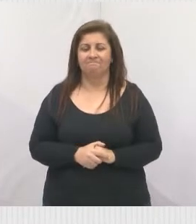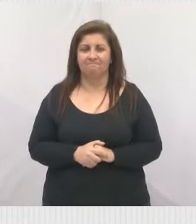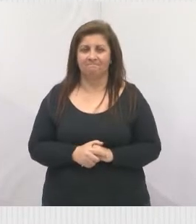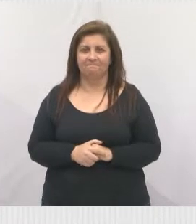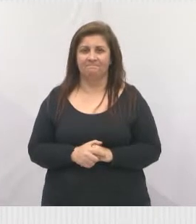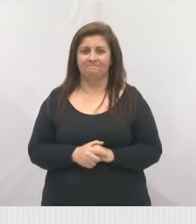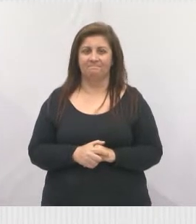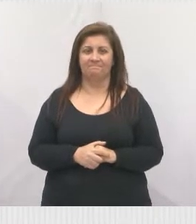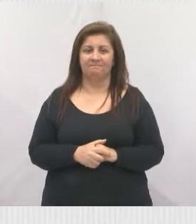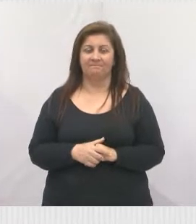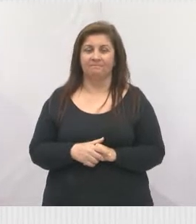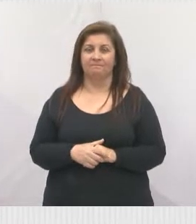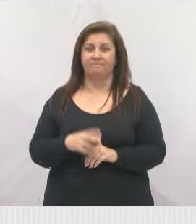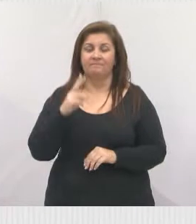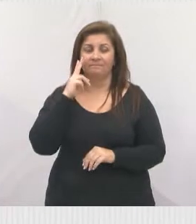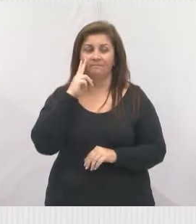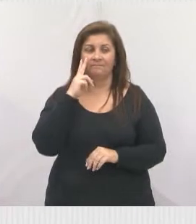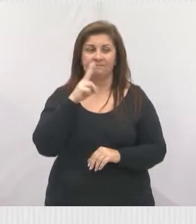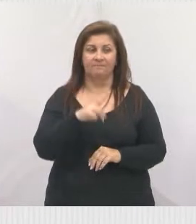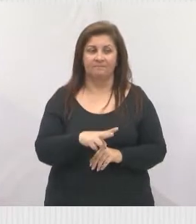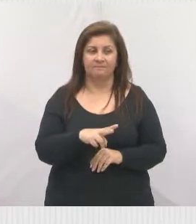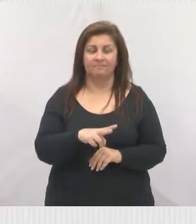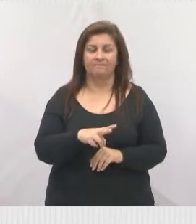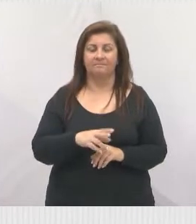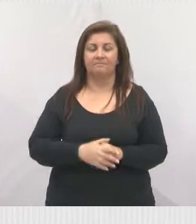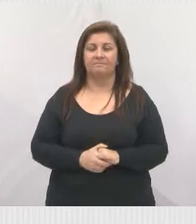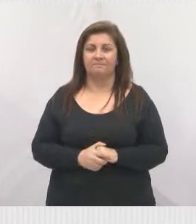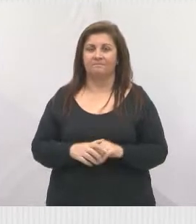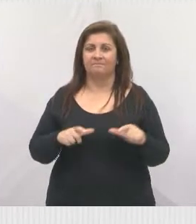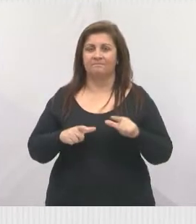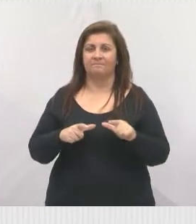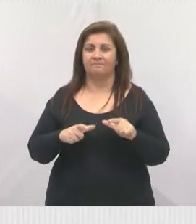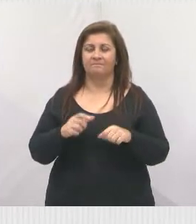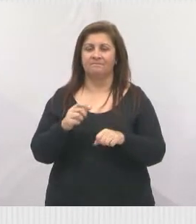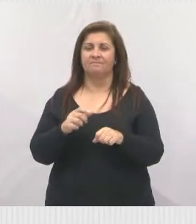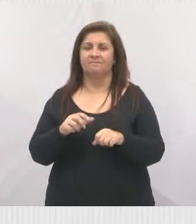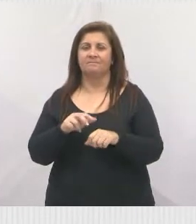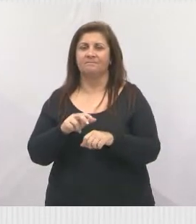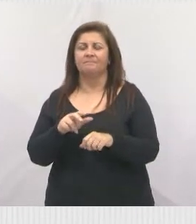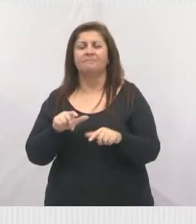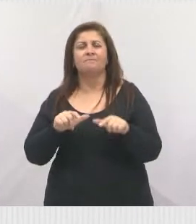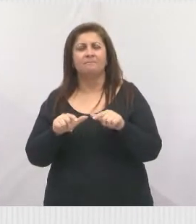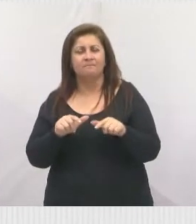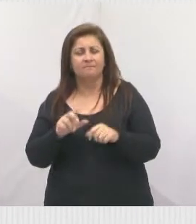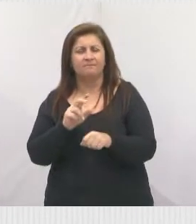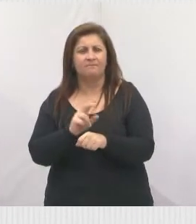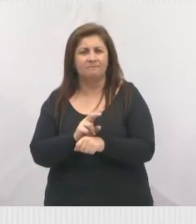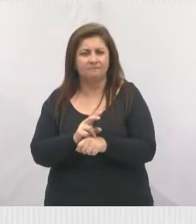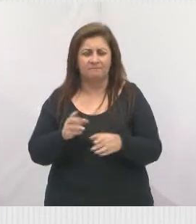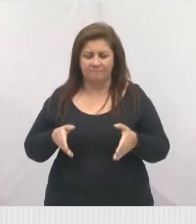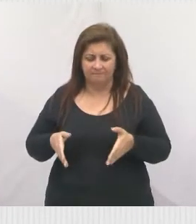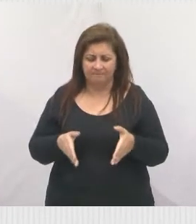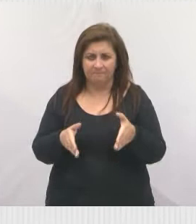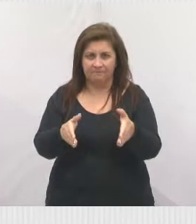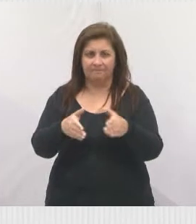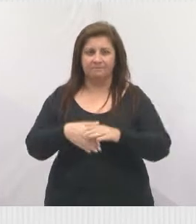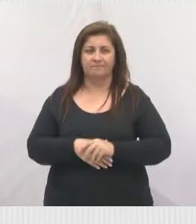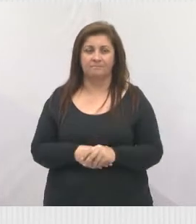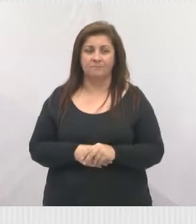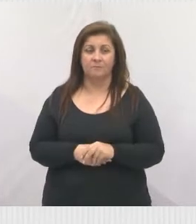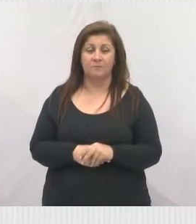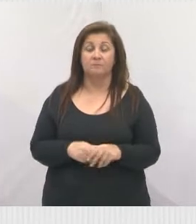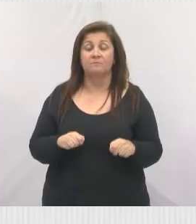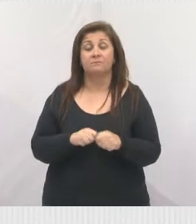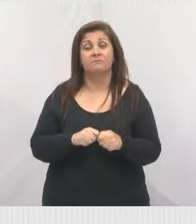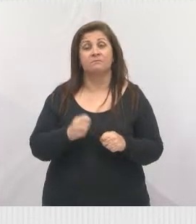né, a gente esteve ali olhando, né, trabalhando ali naquelas estradas, o pessoal da Prefeitura, jogando ali aquela fresa de asfalto para dar